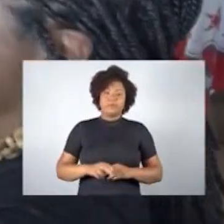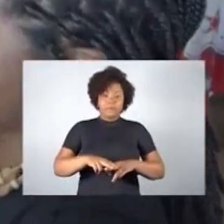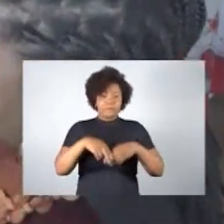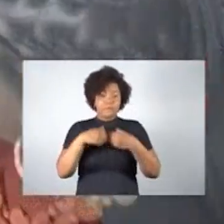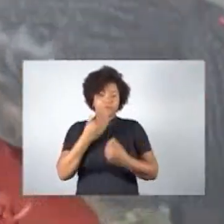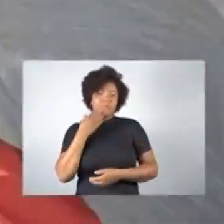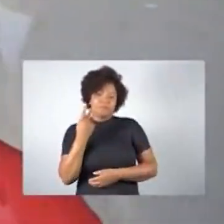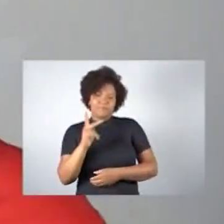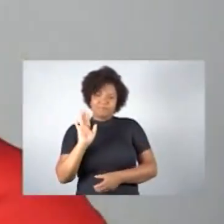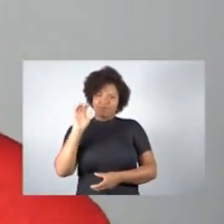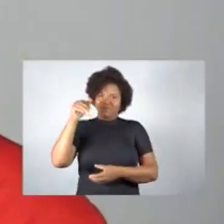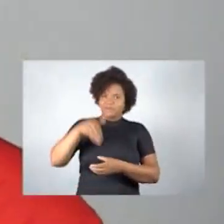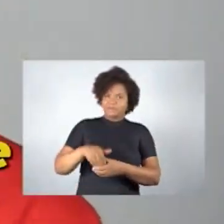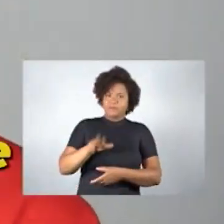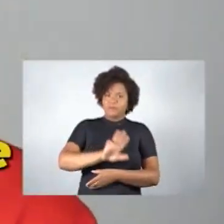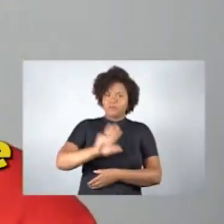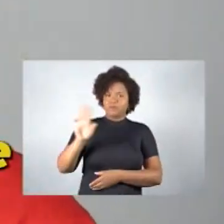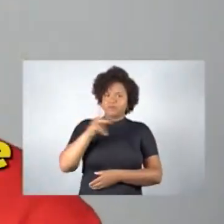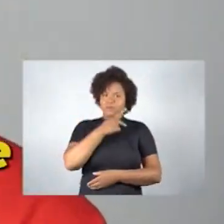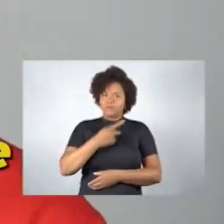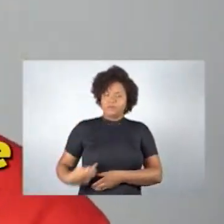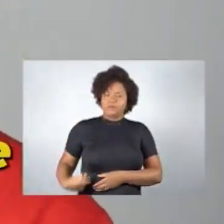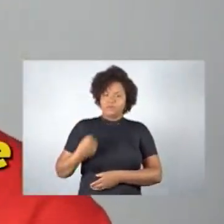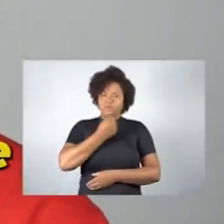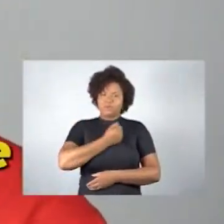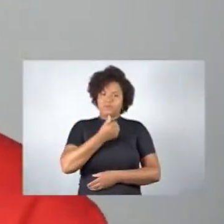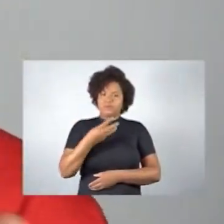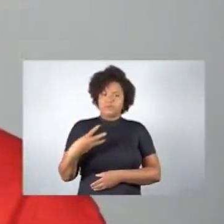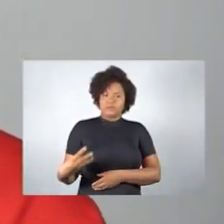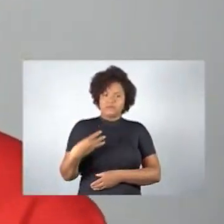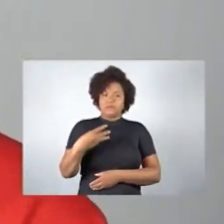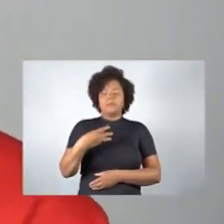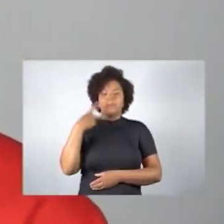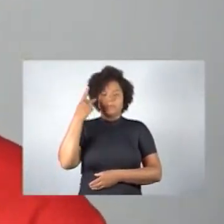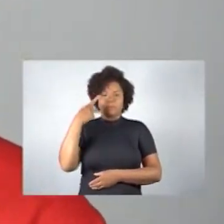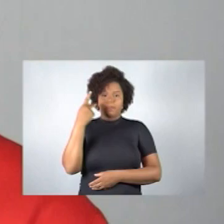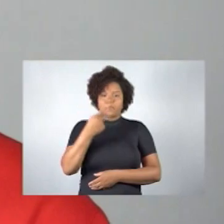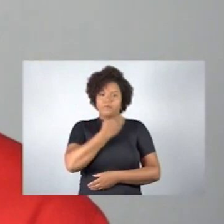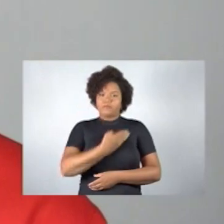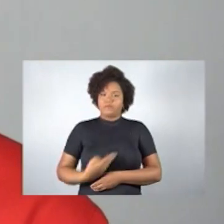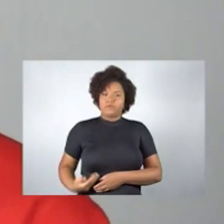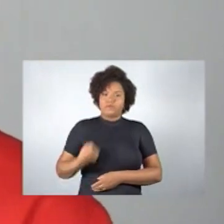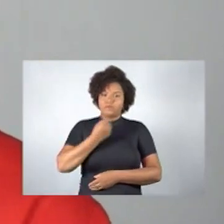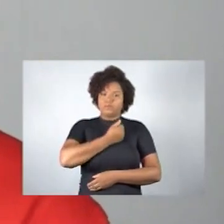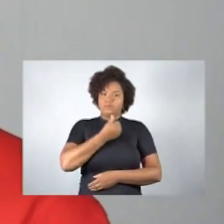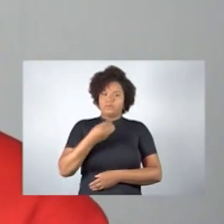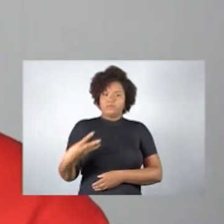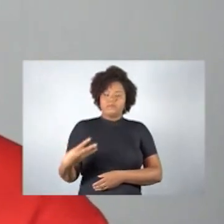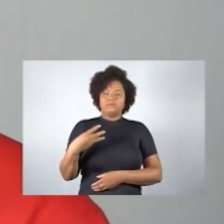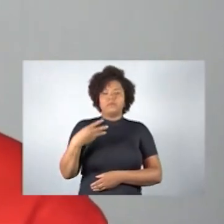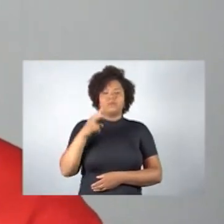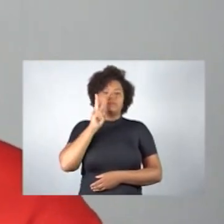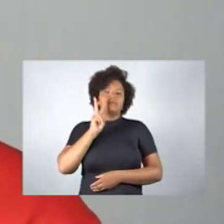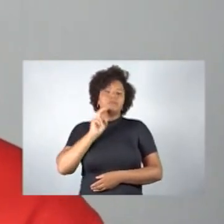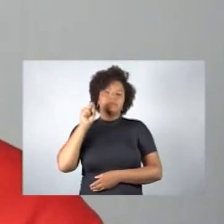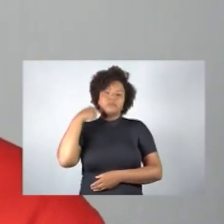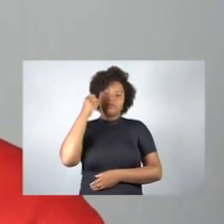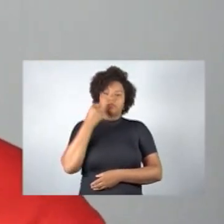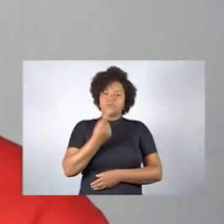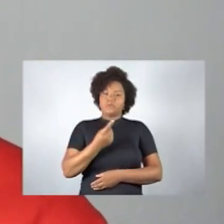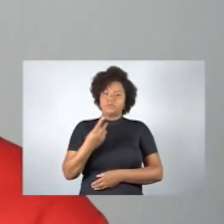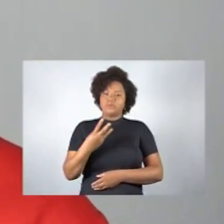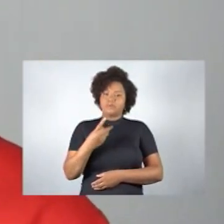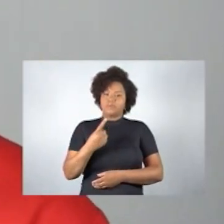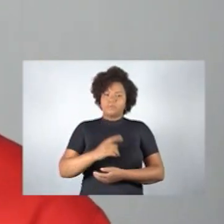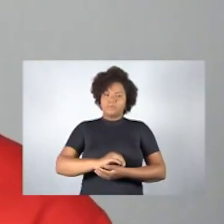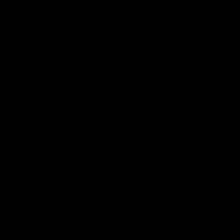Por isso estou pedindo o seu voto para Lula, presidente número 13, Paulo Mourão, governador número 13 e Vilela, senador